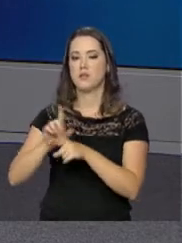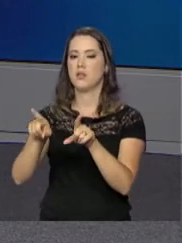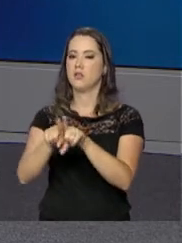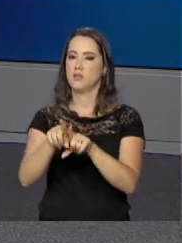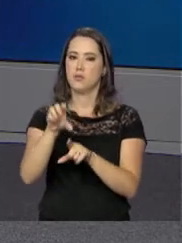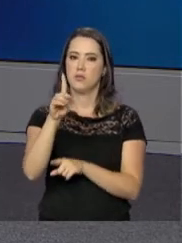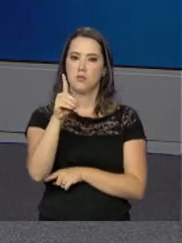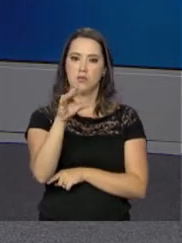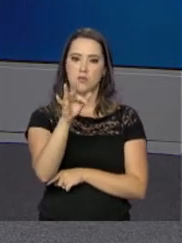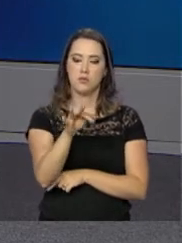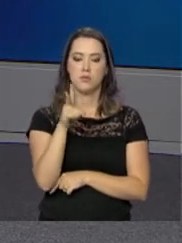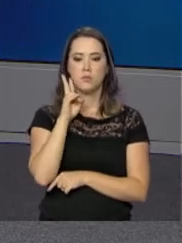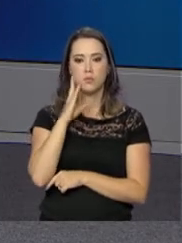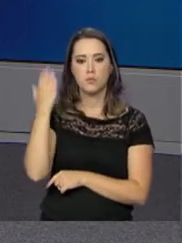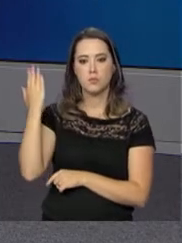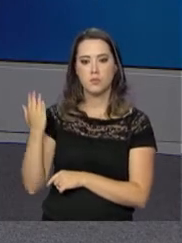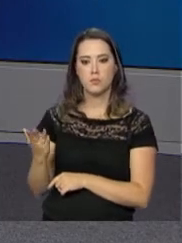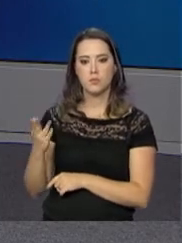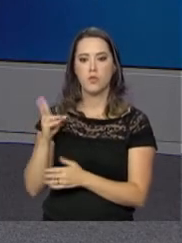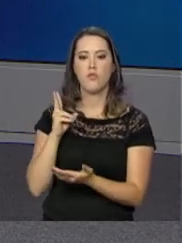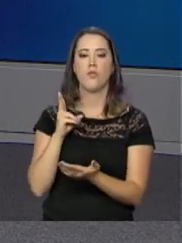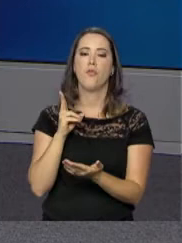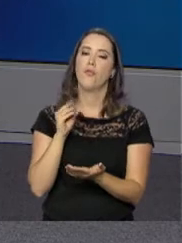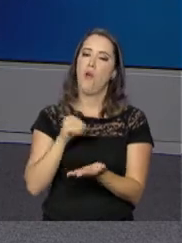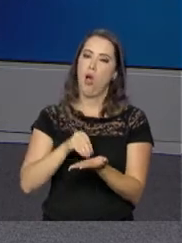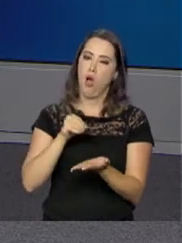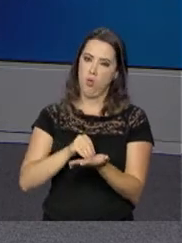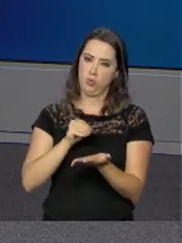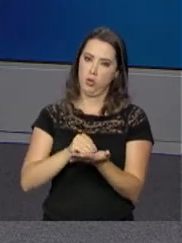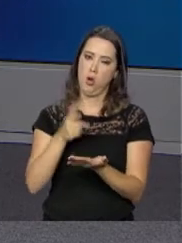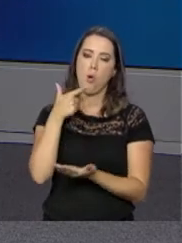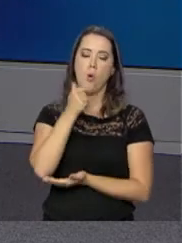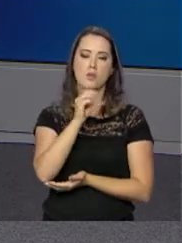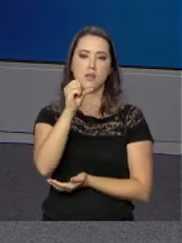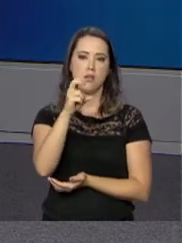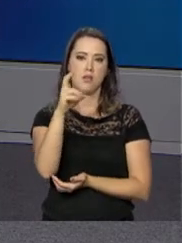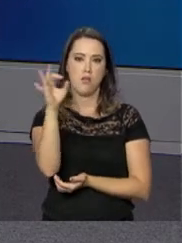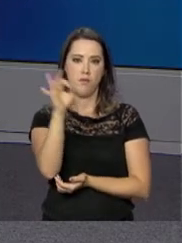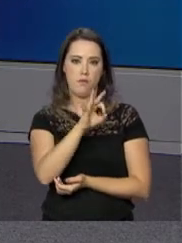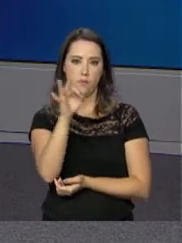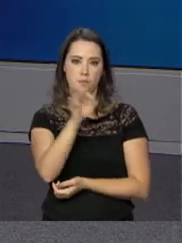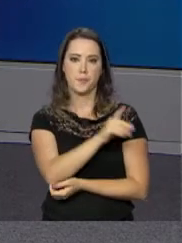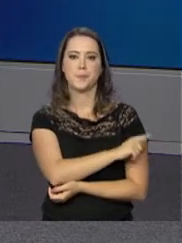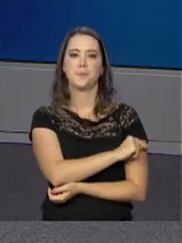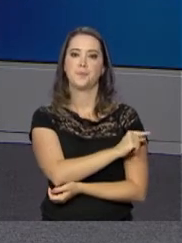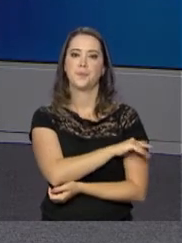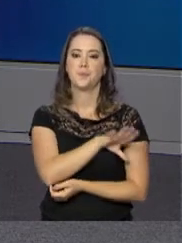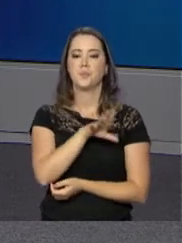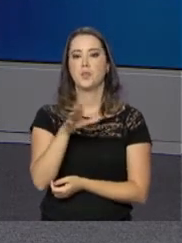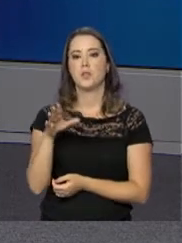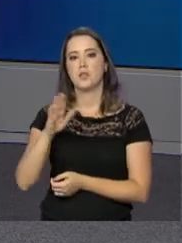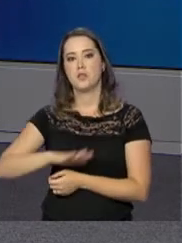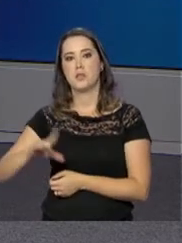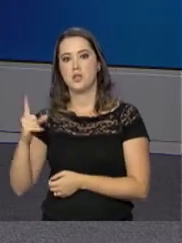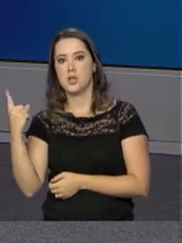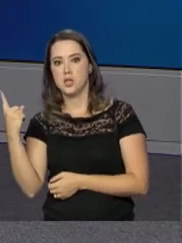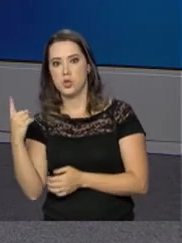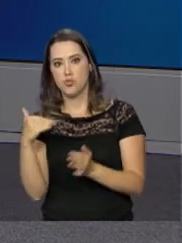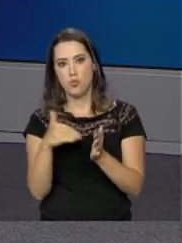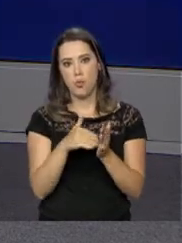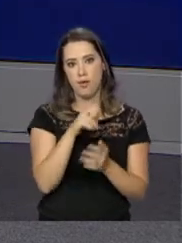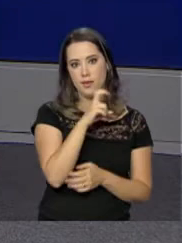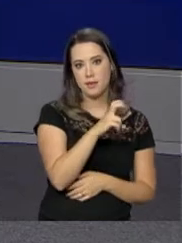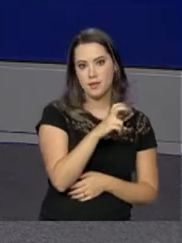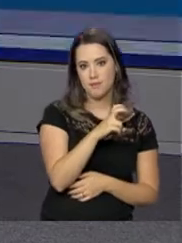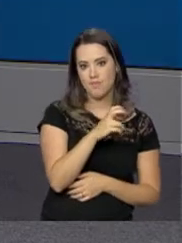indicados aqui no mapa, ainda não alcançaram a imunização de 95% das crianças de 1 a 5 anos. Em